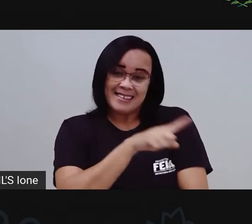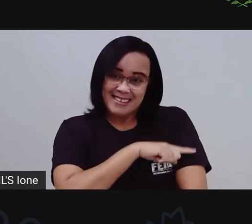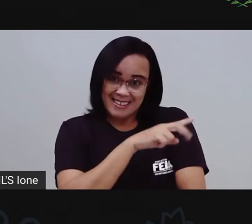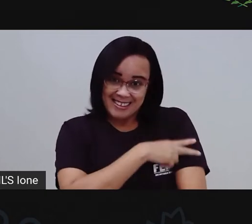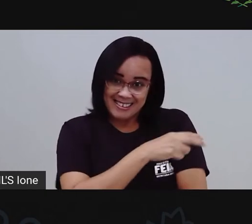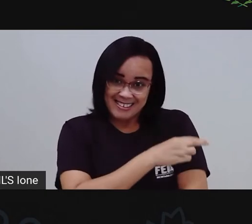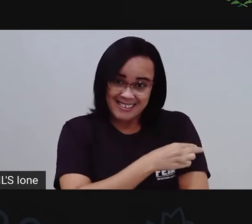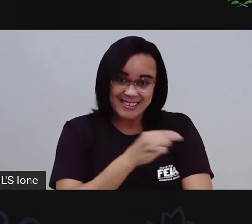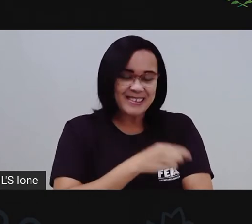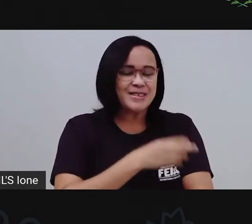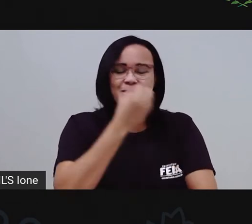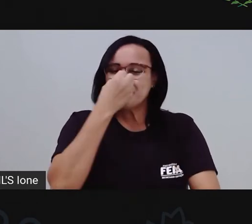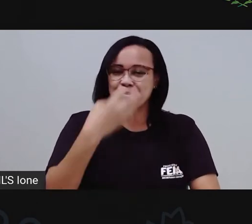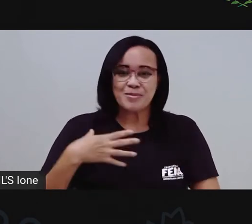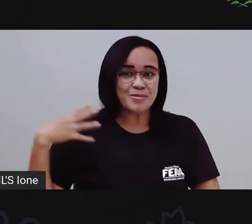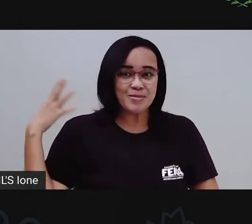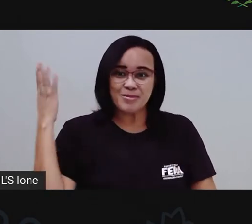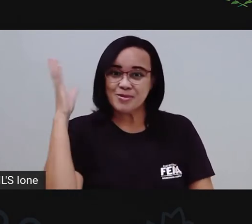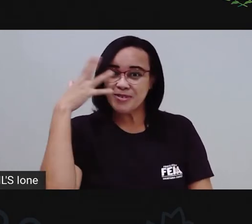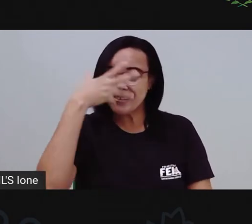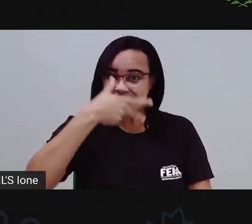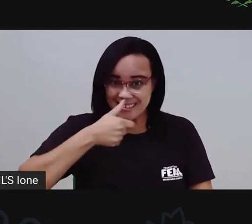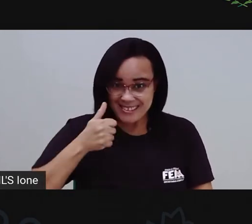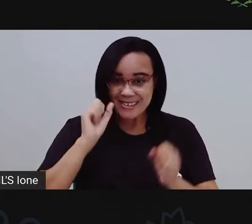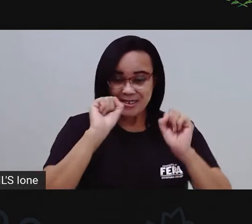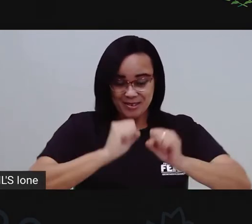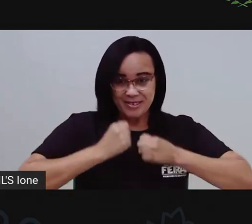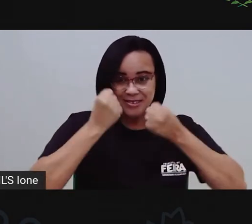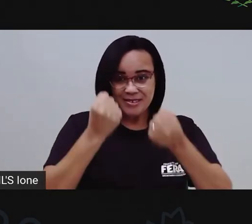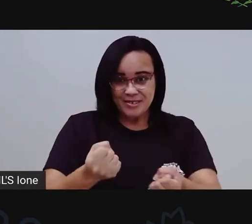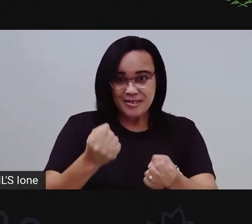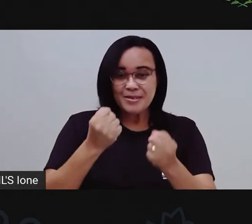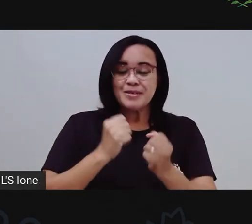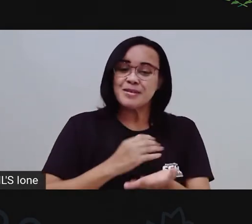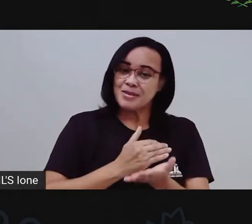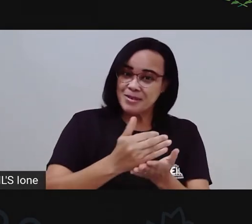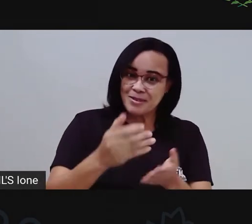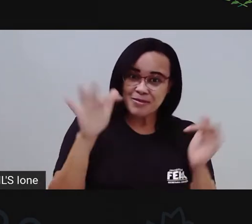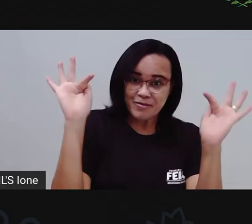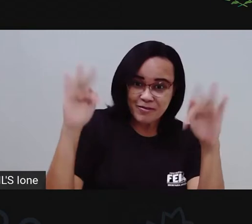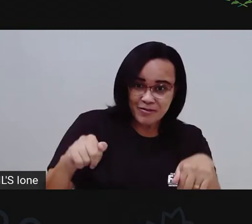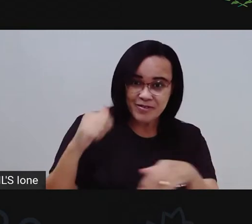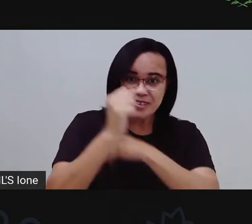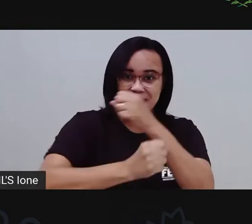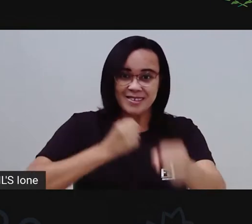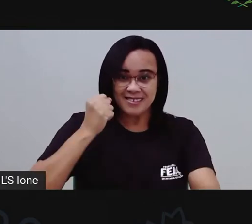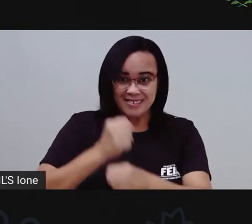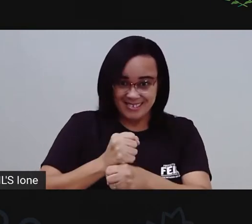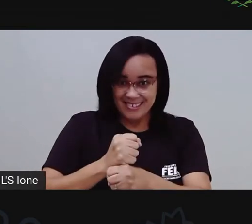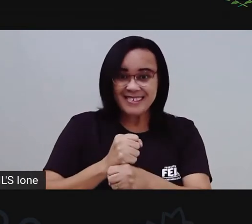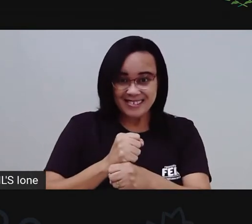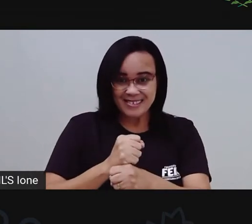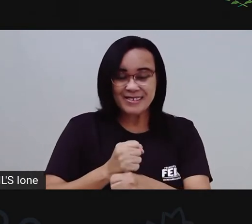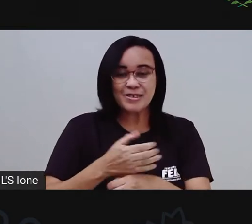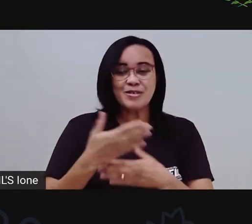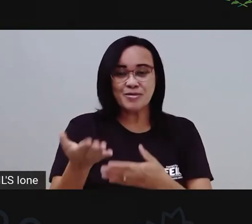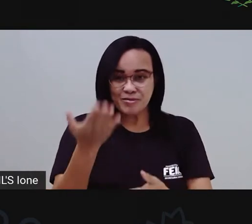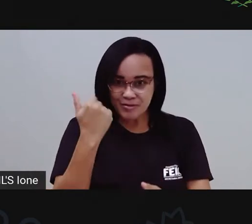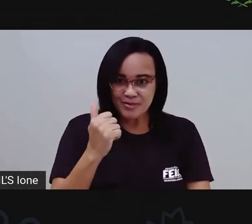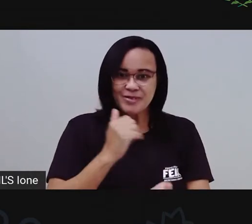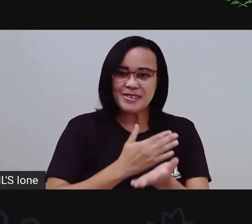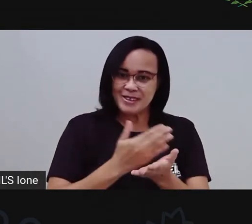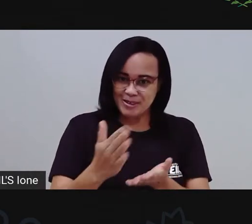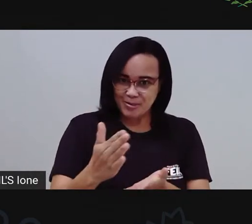fantástico, todo mundo aí se esforçando ao máximo pra gente concluir esse ano letivo. Vamos começar? Vamos sim!